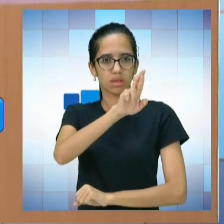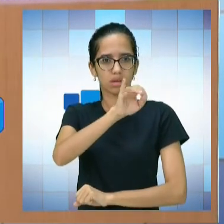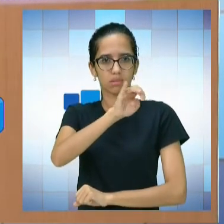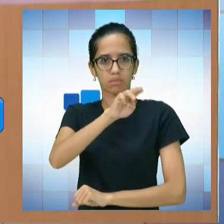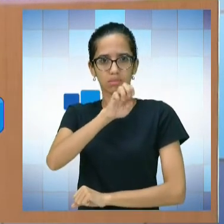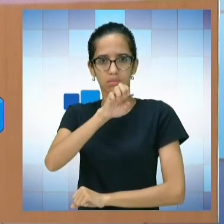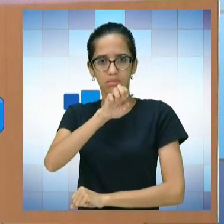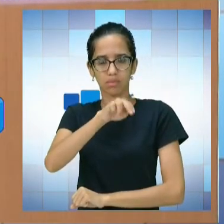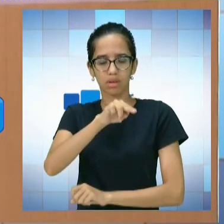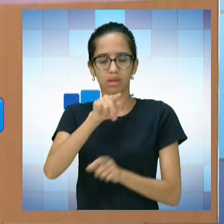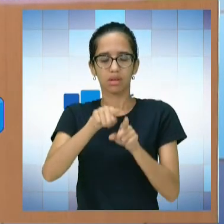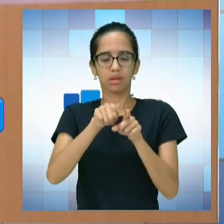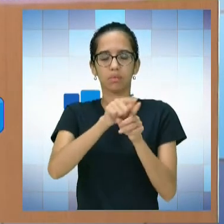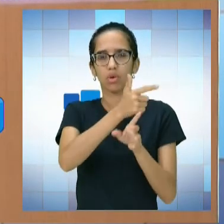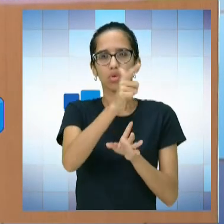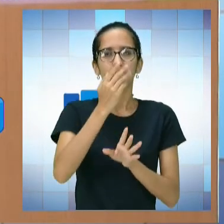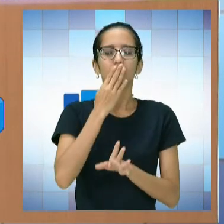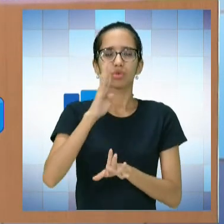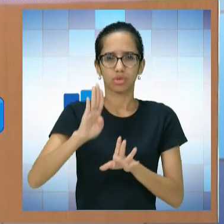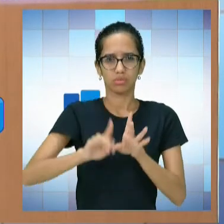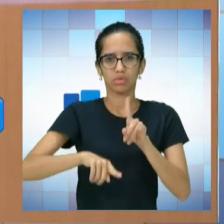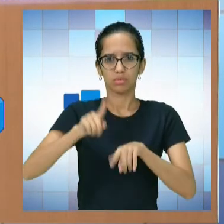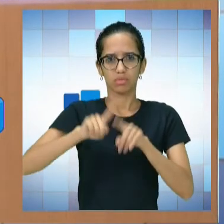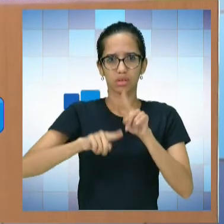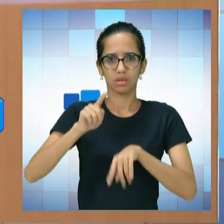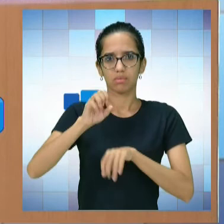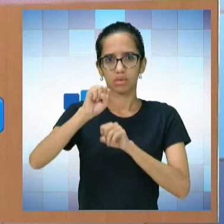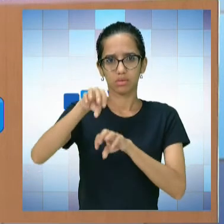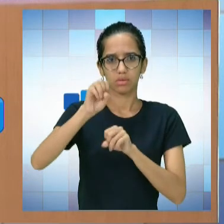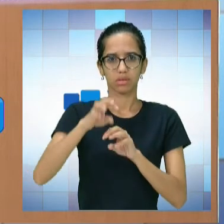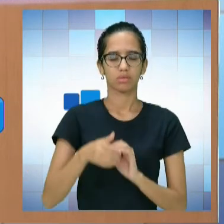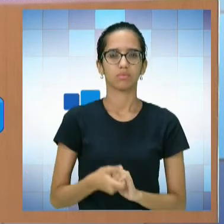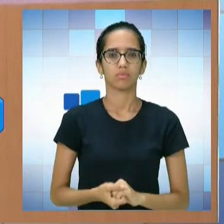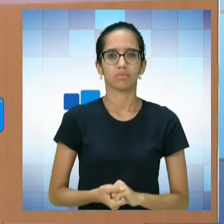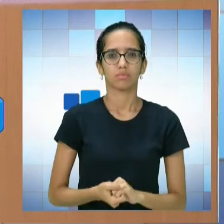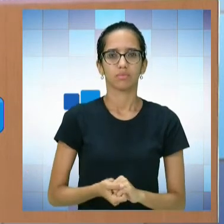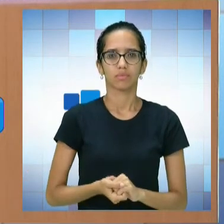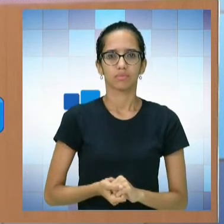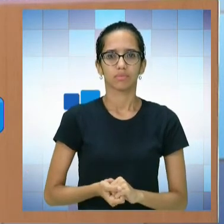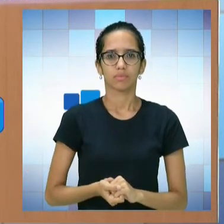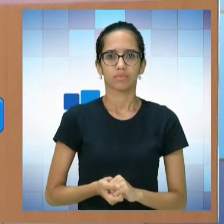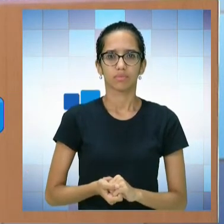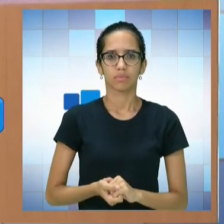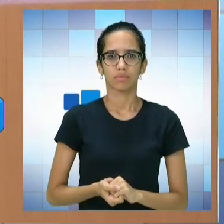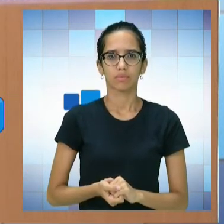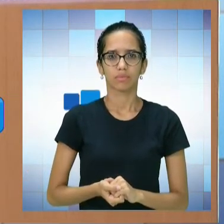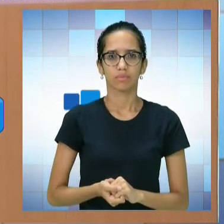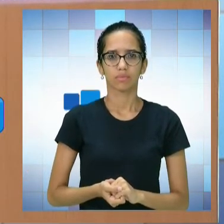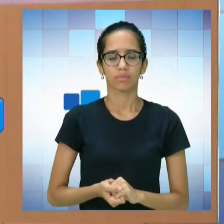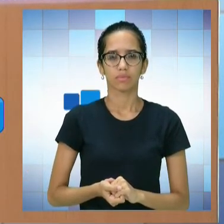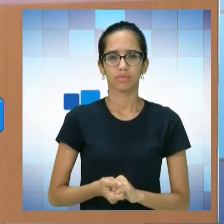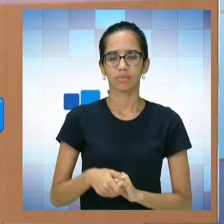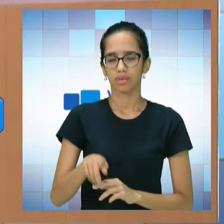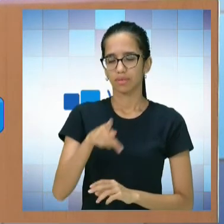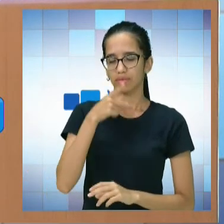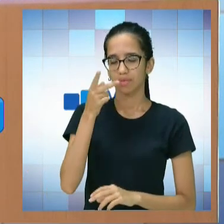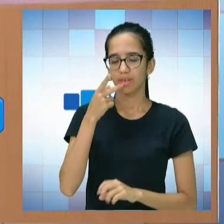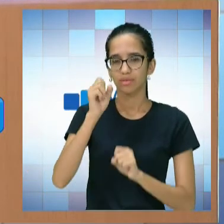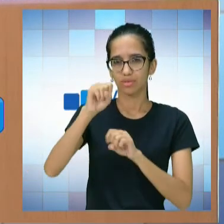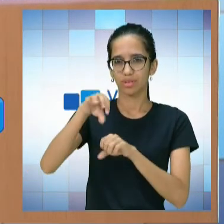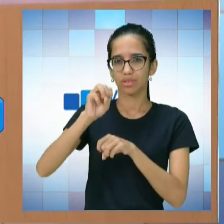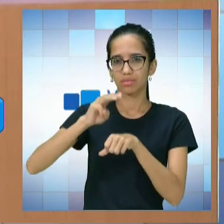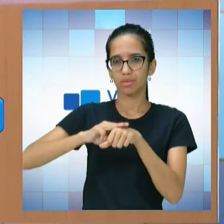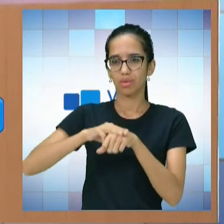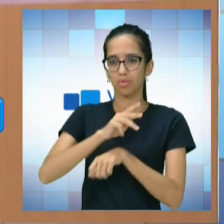e temos outros recursos também para ensinar matemática. Sim. E falar em ensinar matemática, o Jaime, amigo da gente,